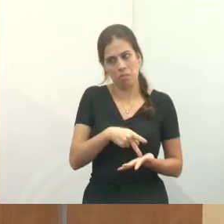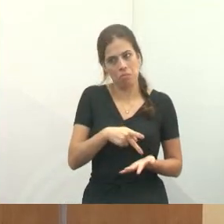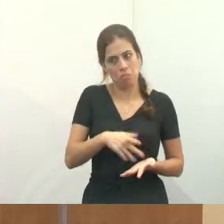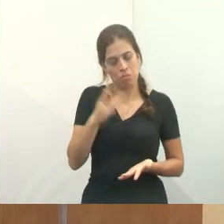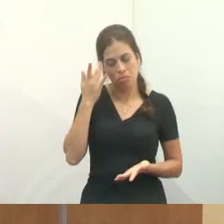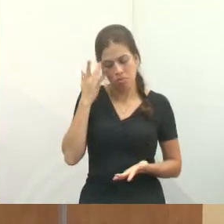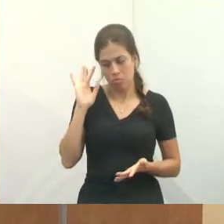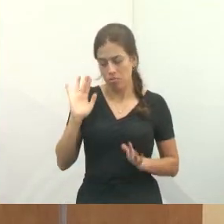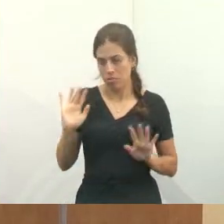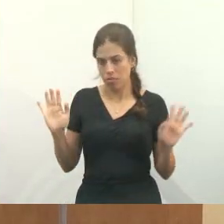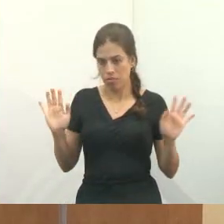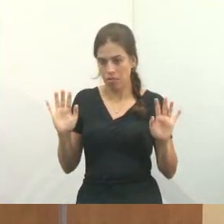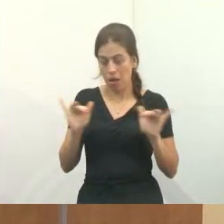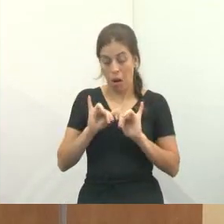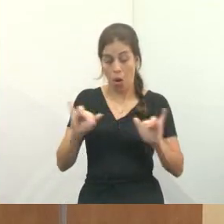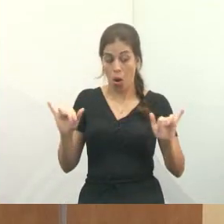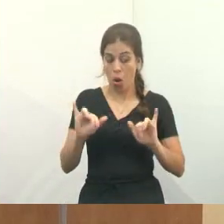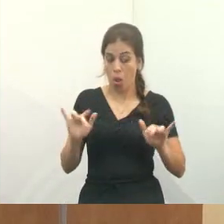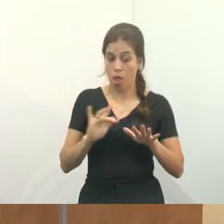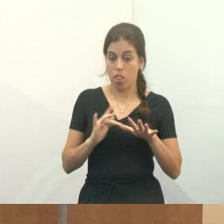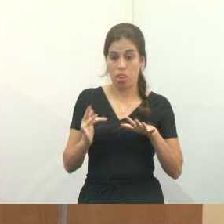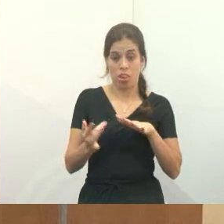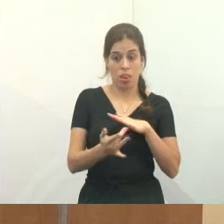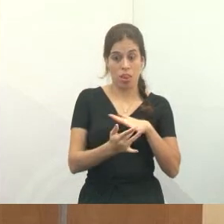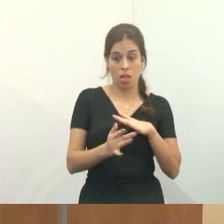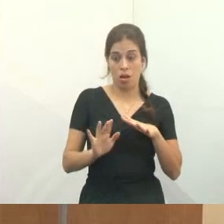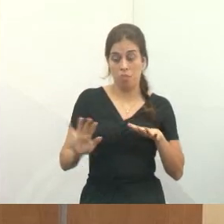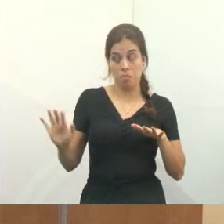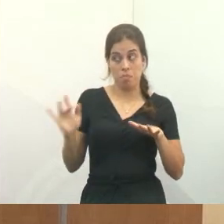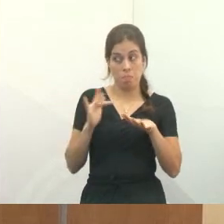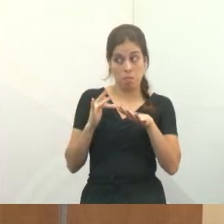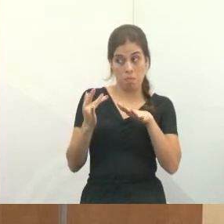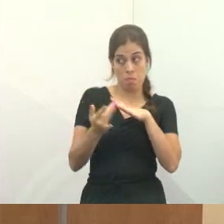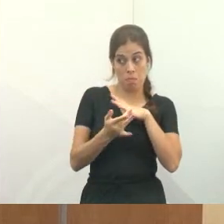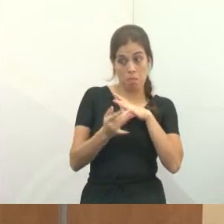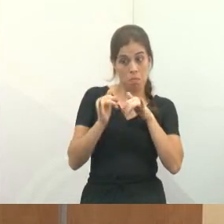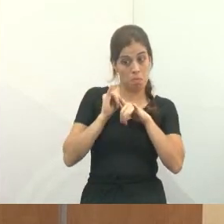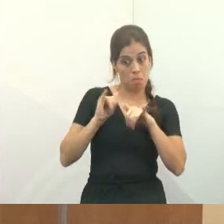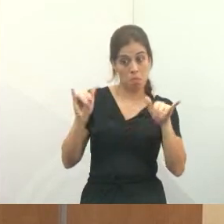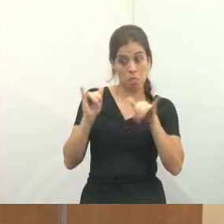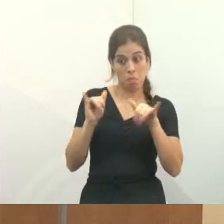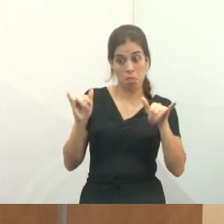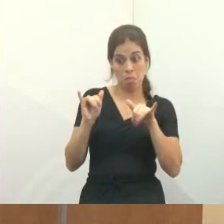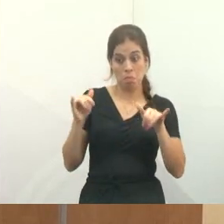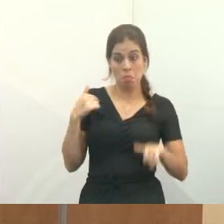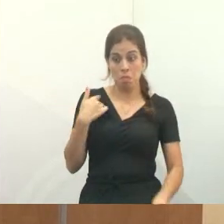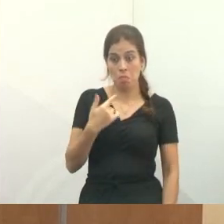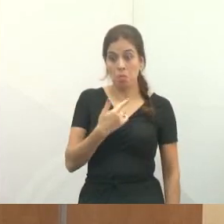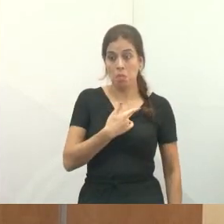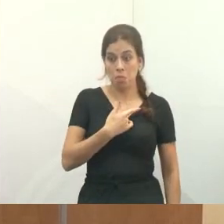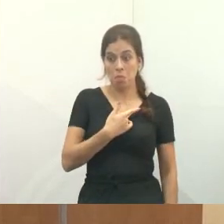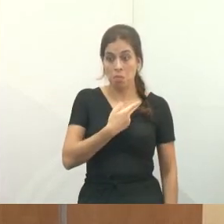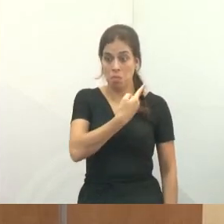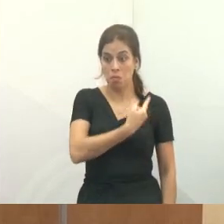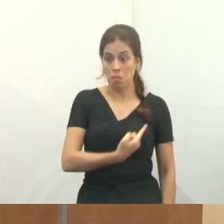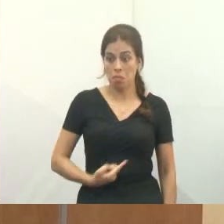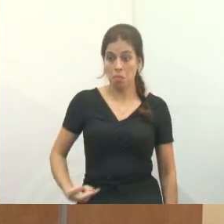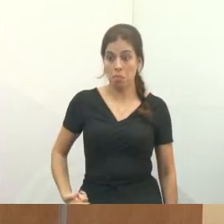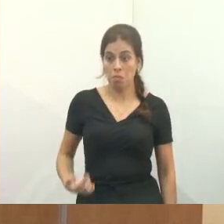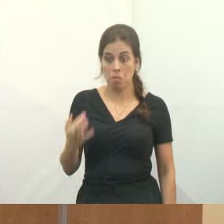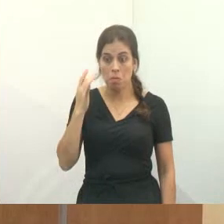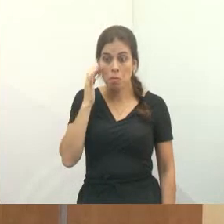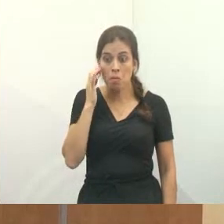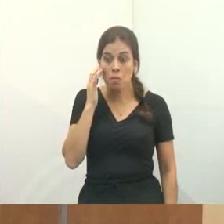Não sei. É uma notícia que está nas redes sociais. Não é eu que estou afirmando, não. Segundo as redes sociais, que o nosso Tarciso de Freitas,